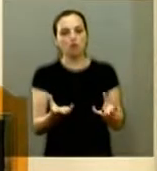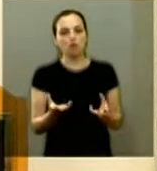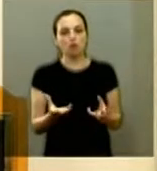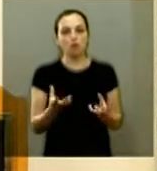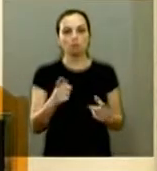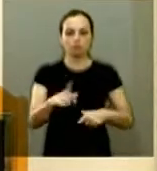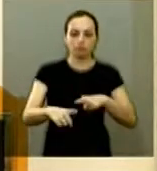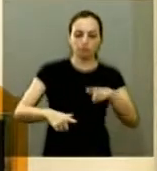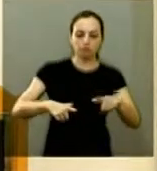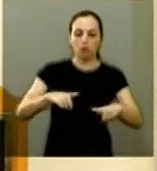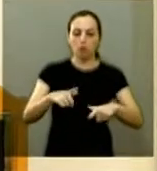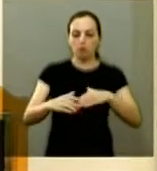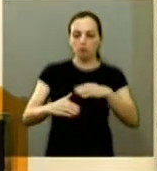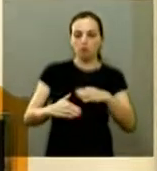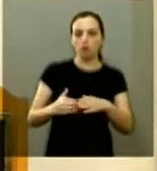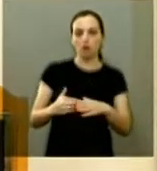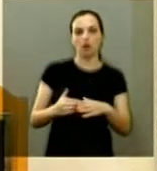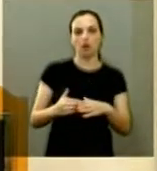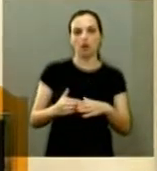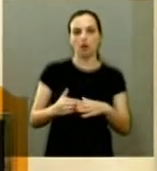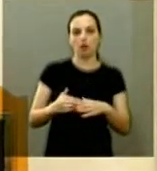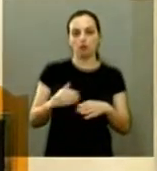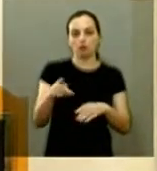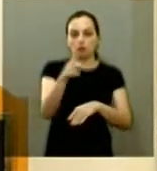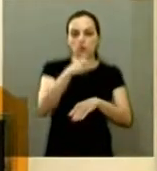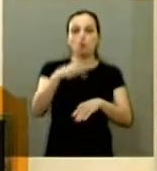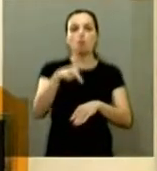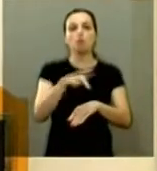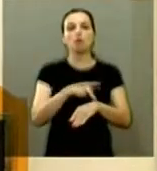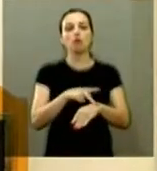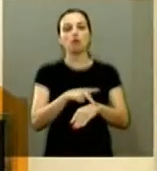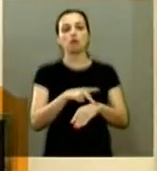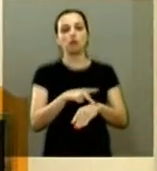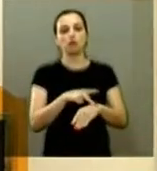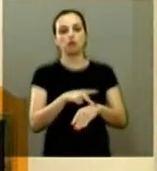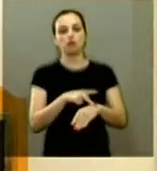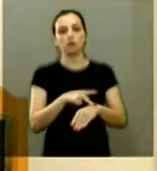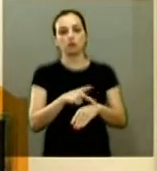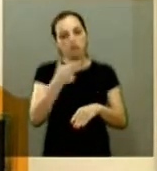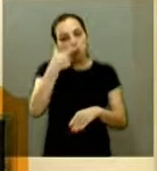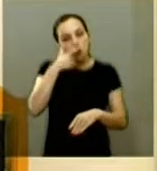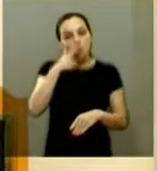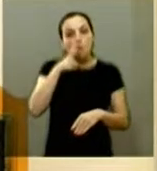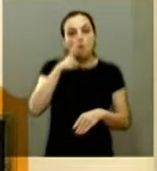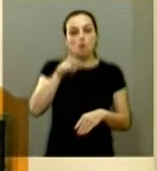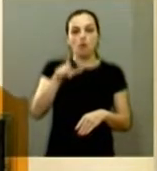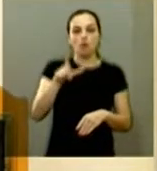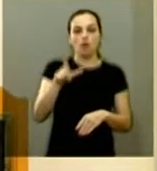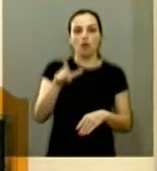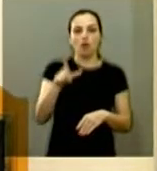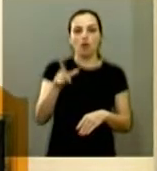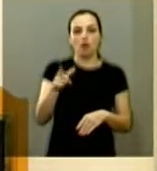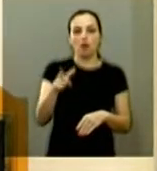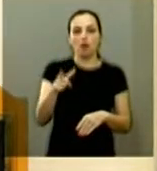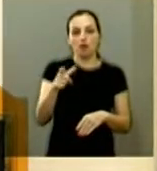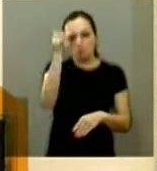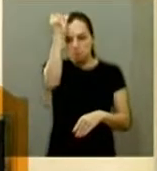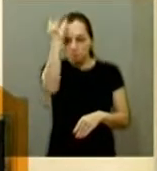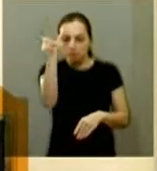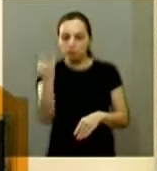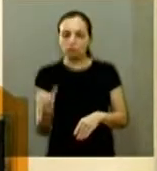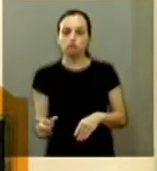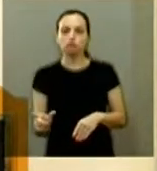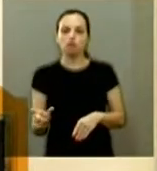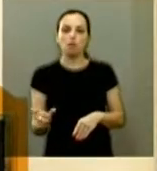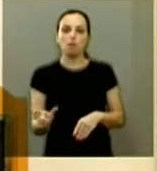trabalhar com a perspectiva desse país ainda ser um país capaz de produzir homens e mulheres comprometidos com